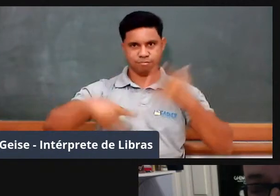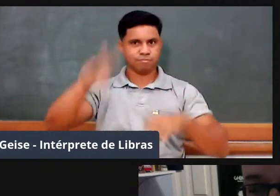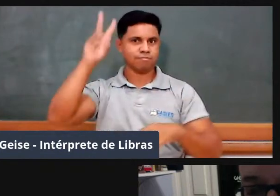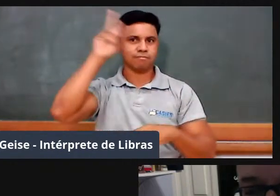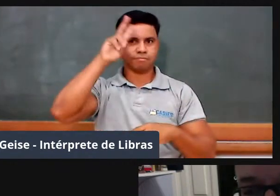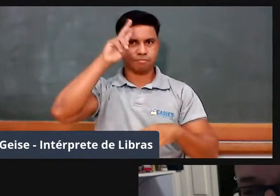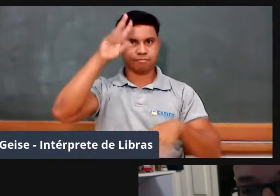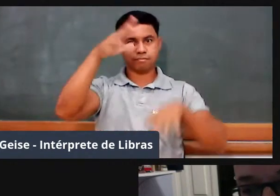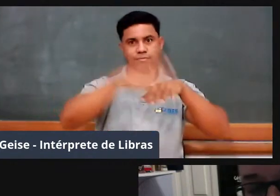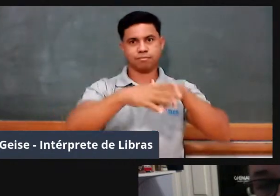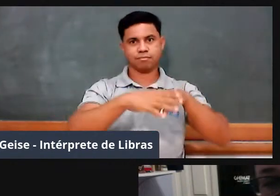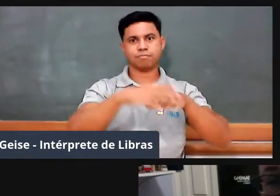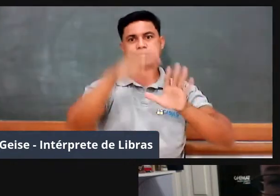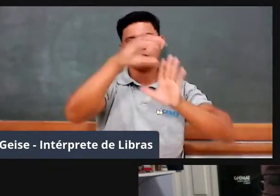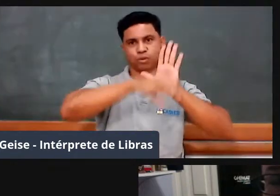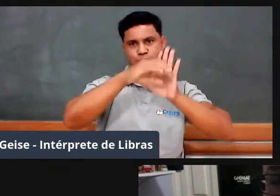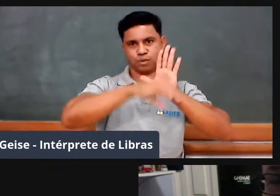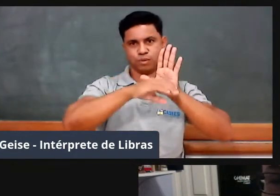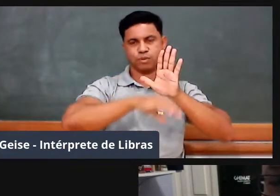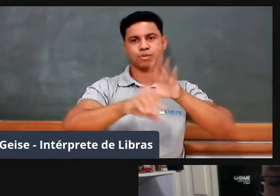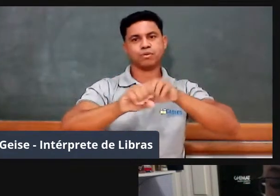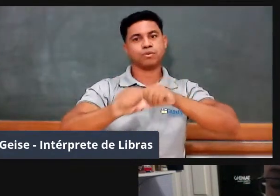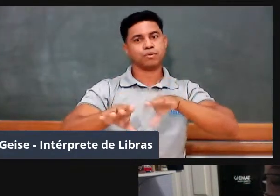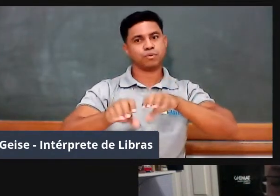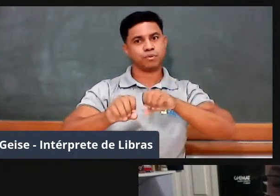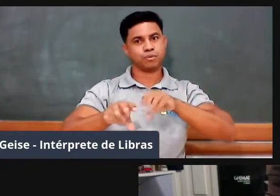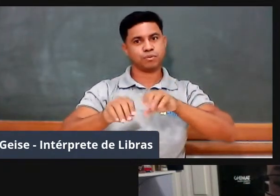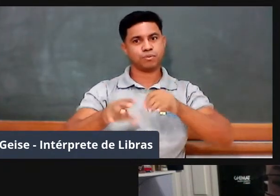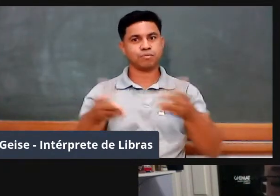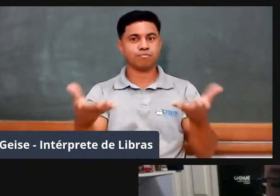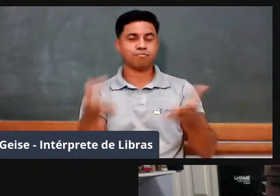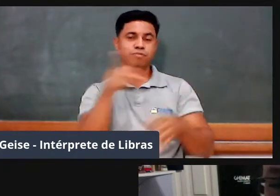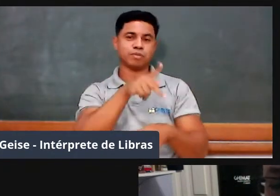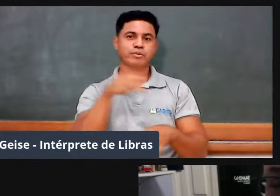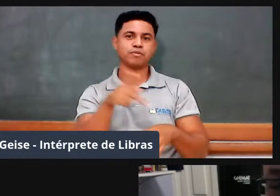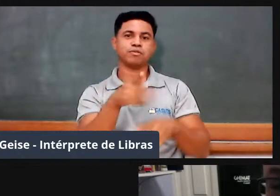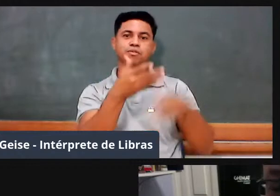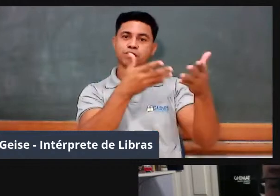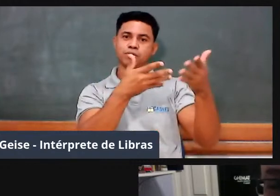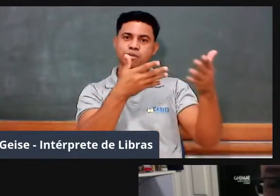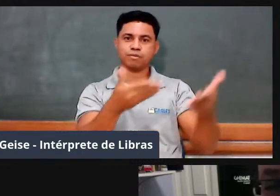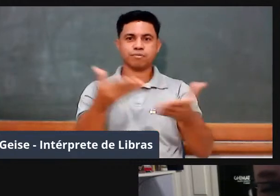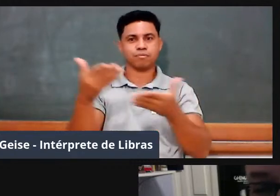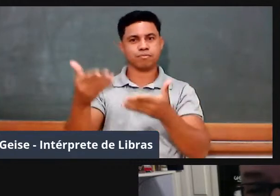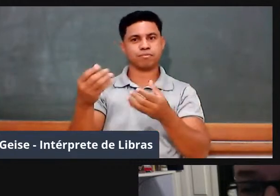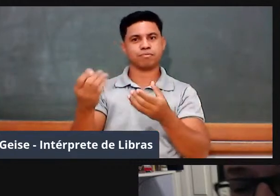e o Currículo Escolar. Professor, com você a palavra na noite de hoje.